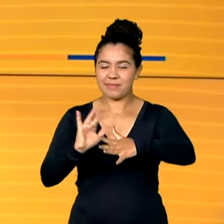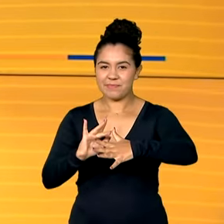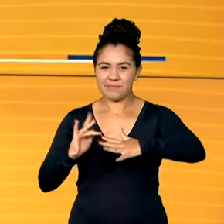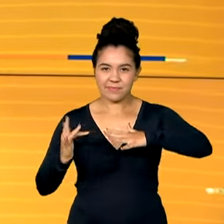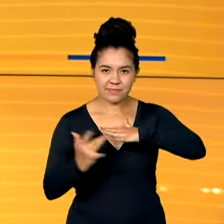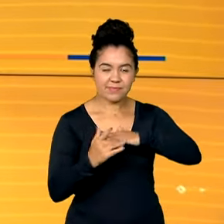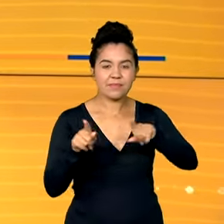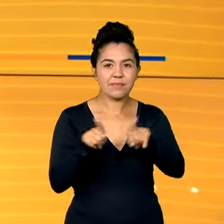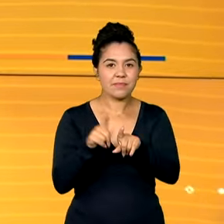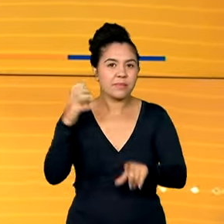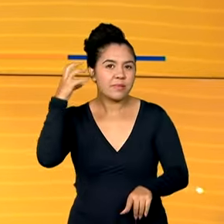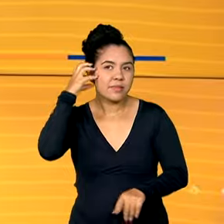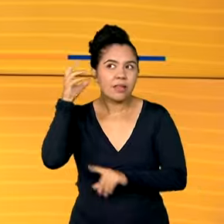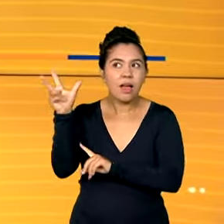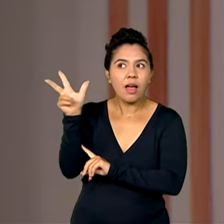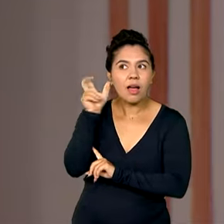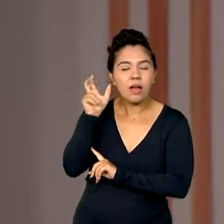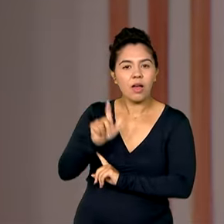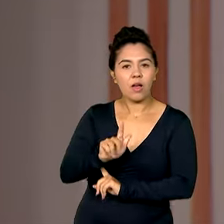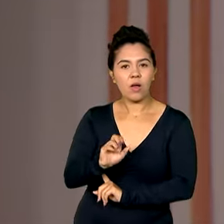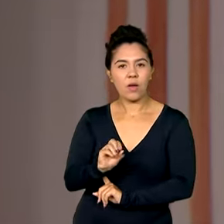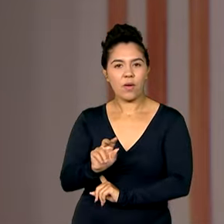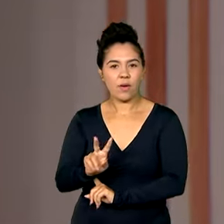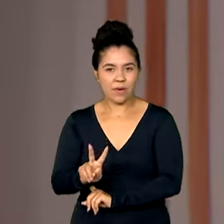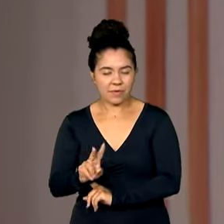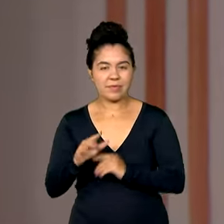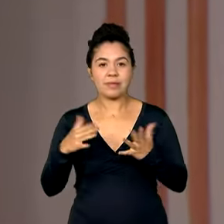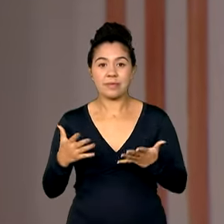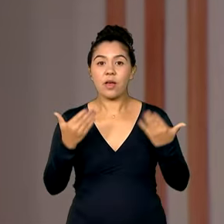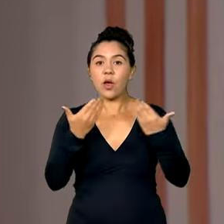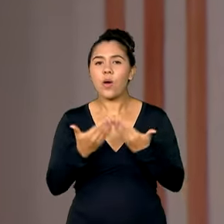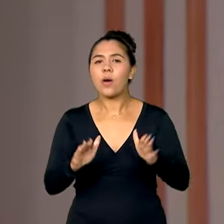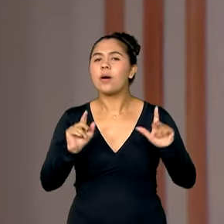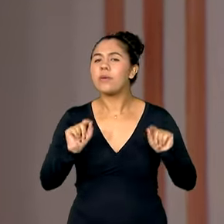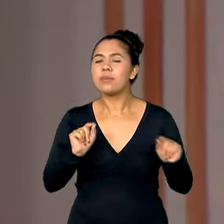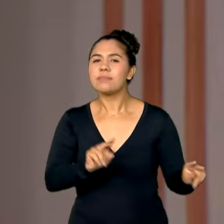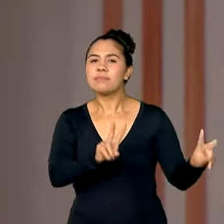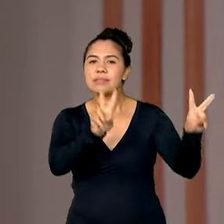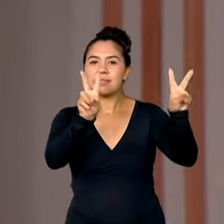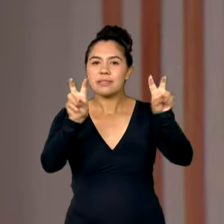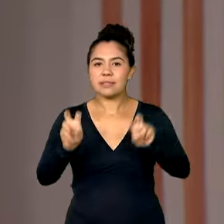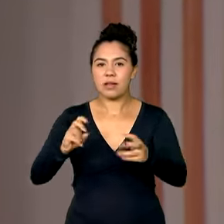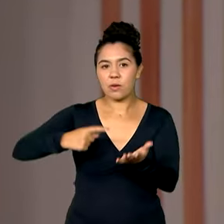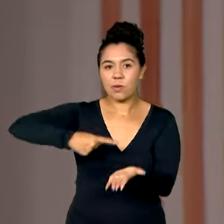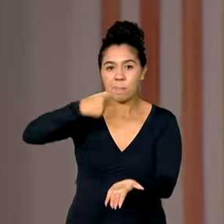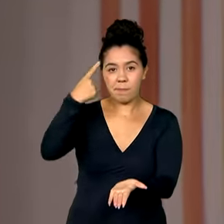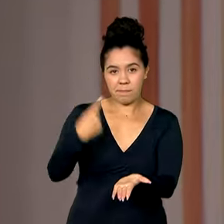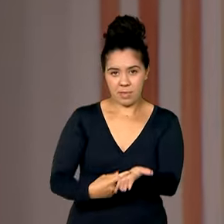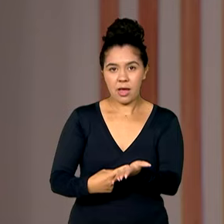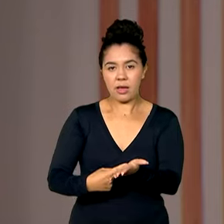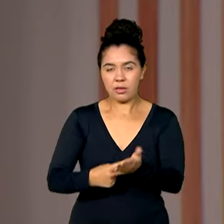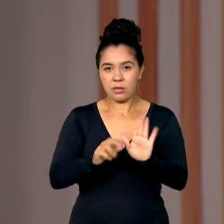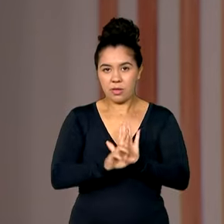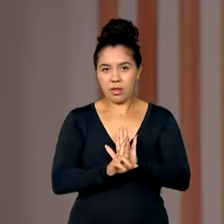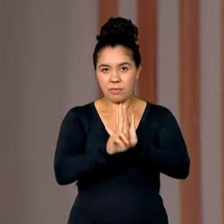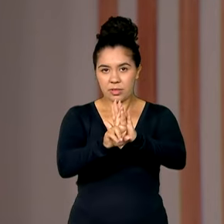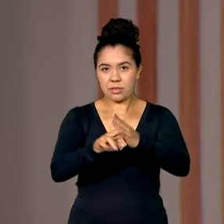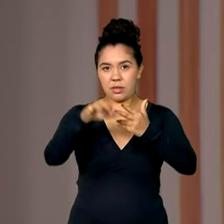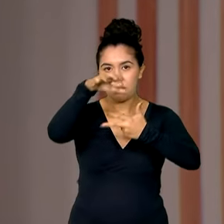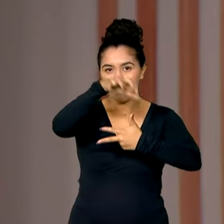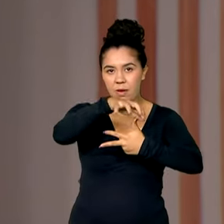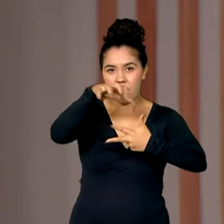sociais e pela Rádio GOV. A gente começa a edição de hoje falando sobre o pacto dos três poderes para